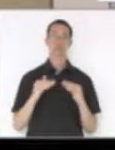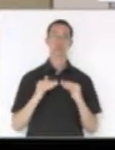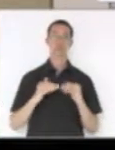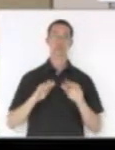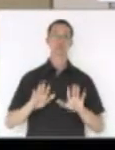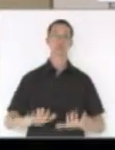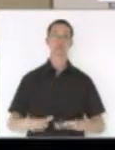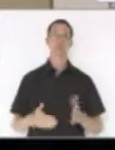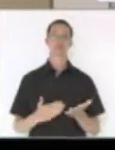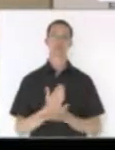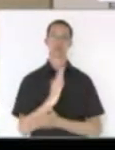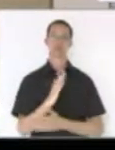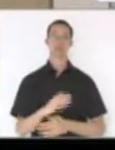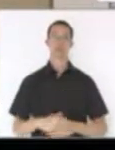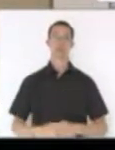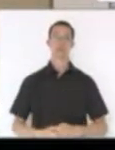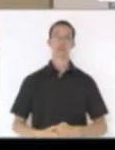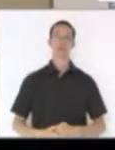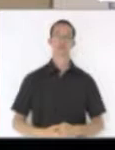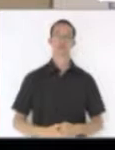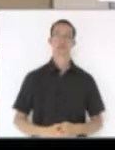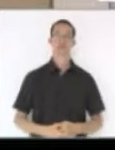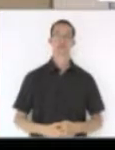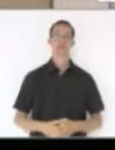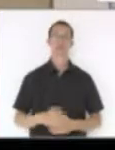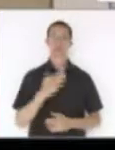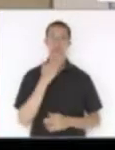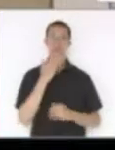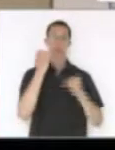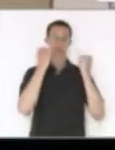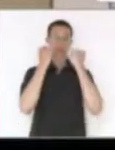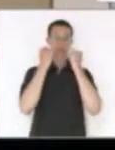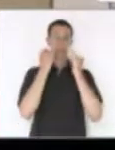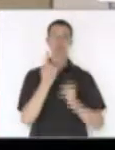acordo permaneça como está aprovado. Pedido de informação